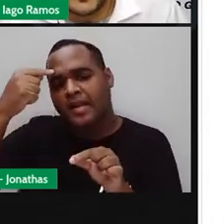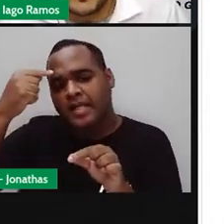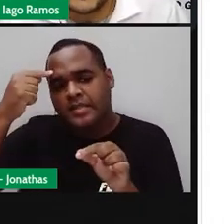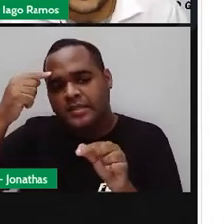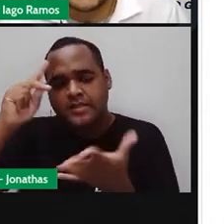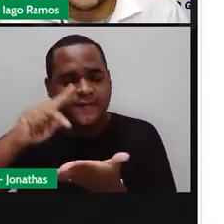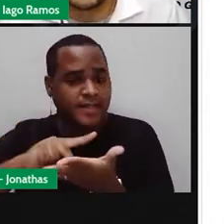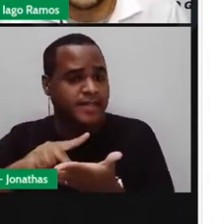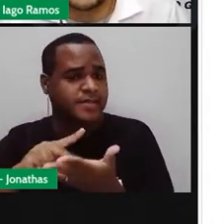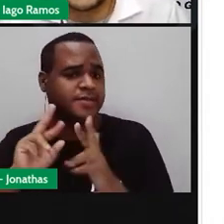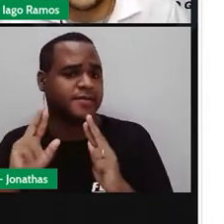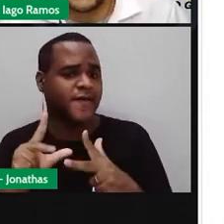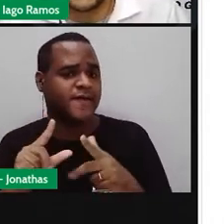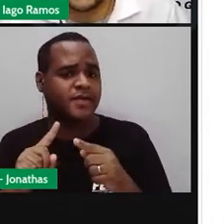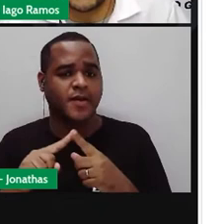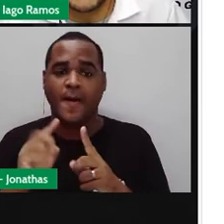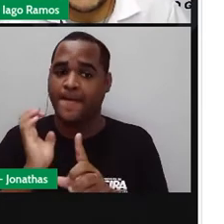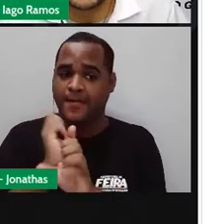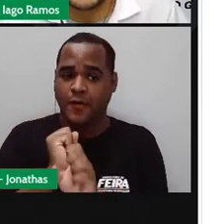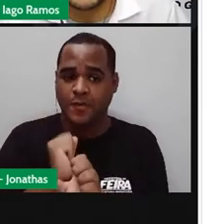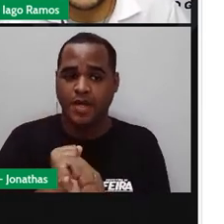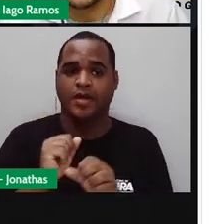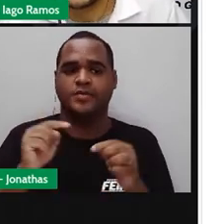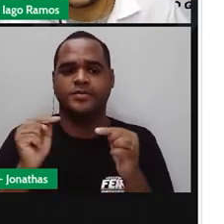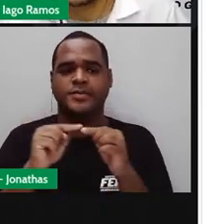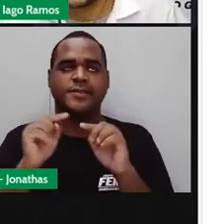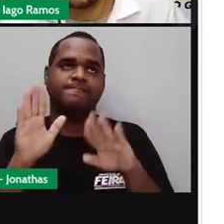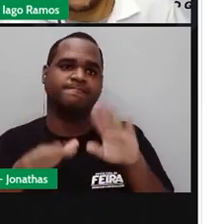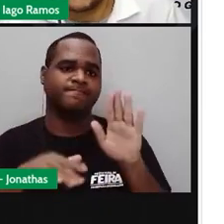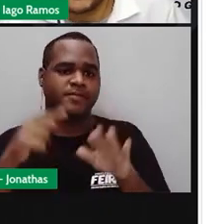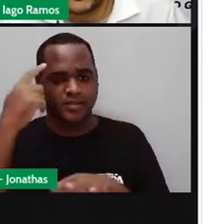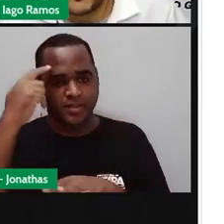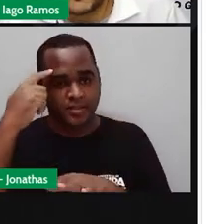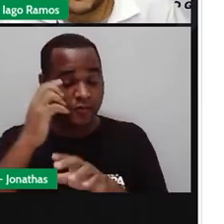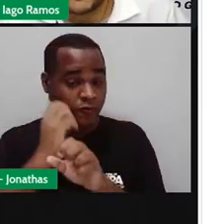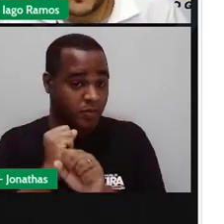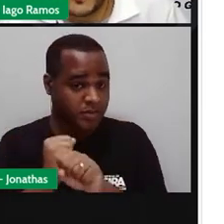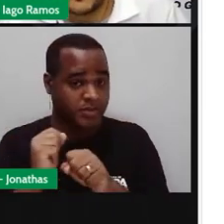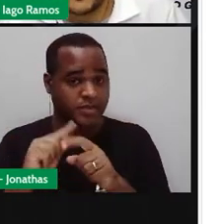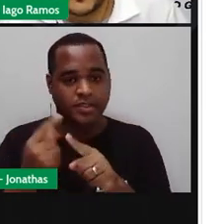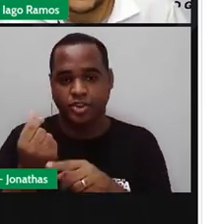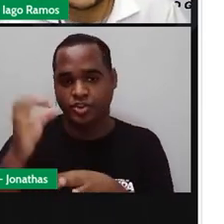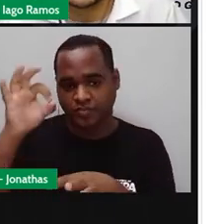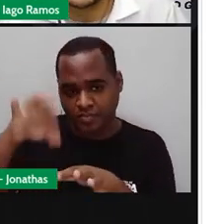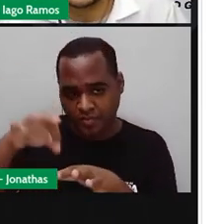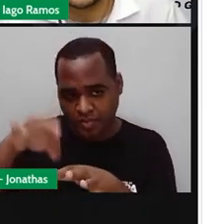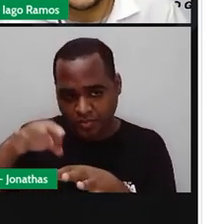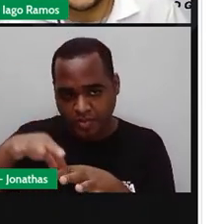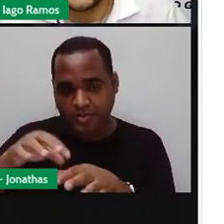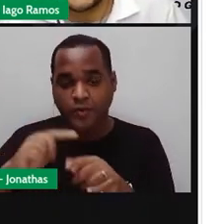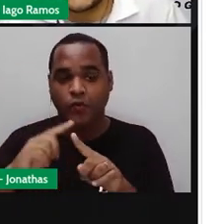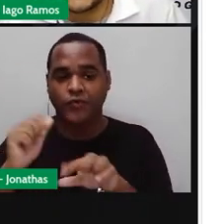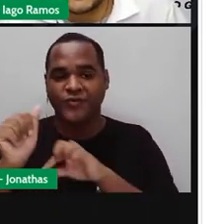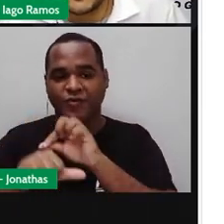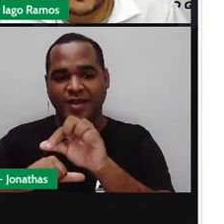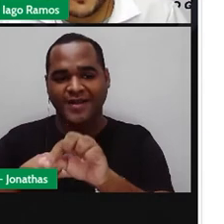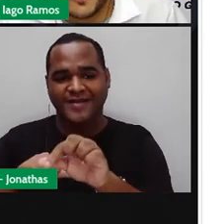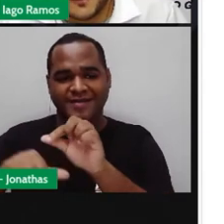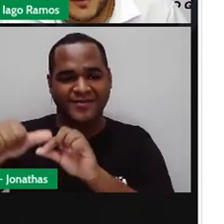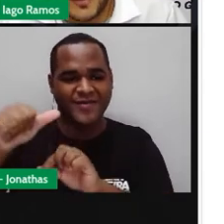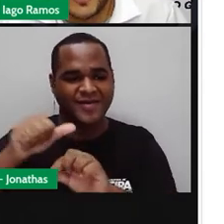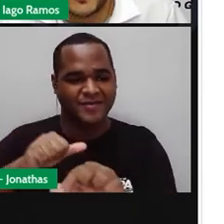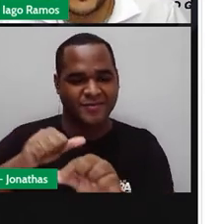Tá? Tem valores que foram colocados, são chamados depósitos, tá? Transferências,